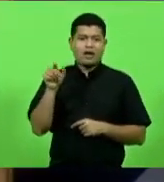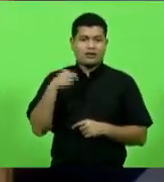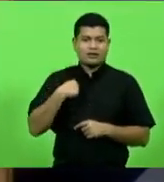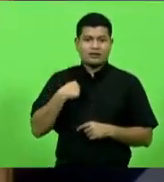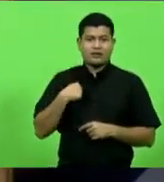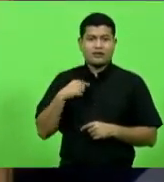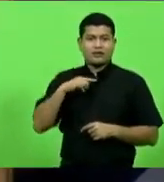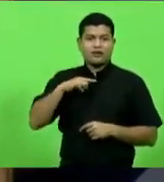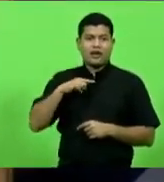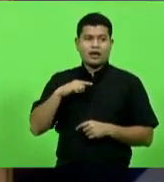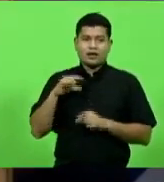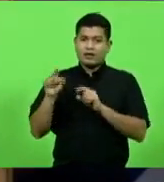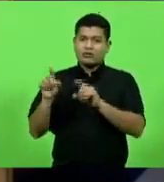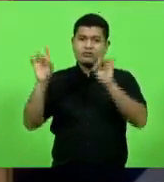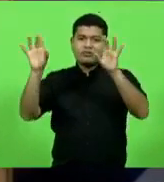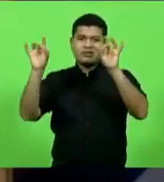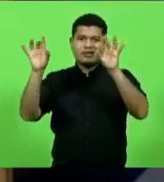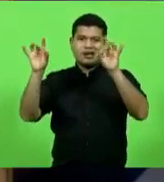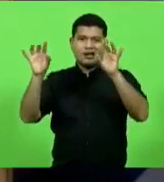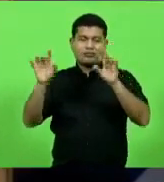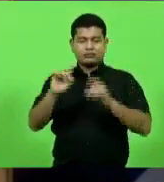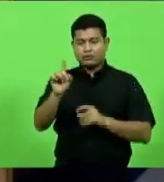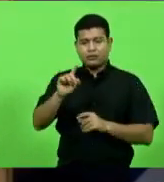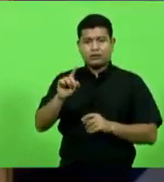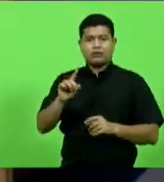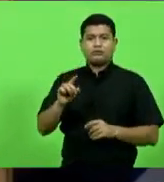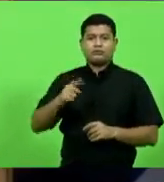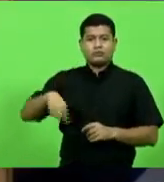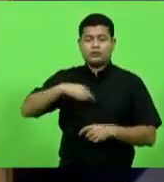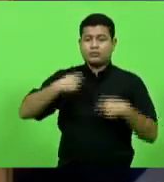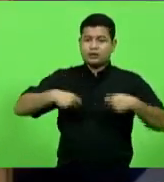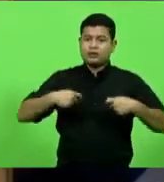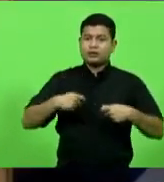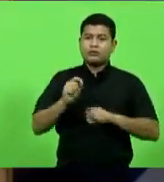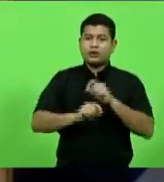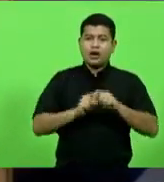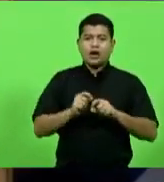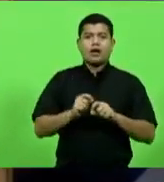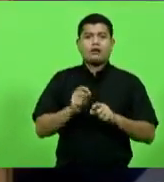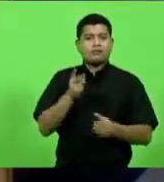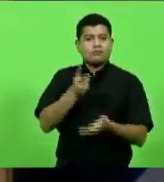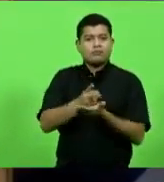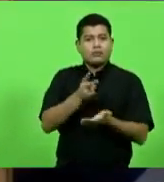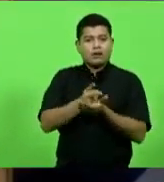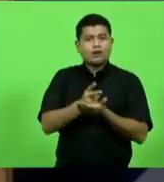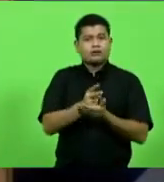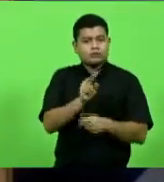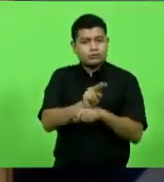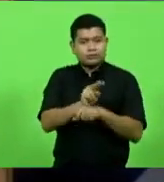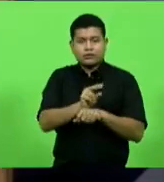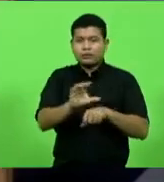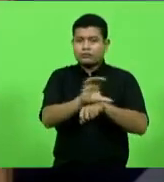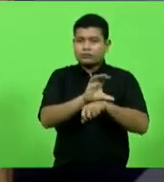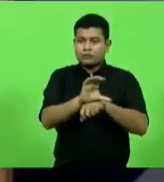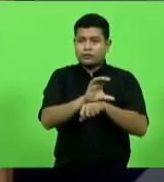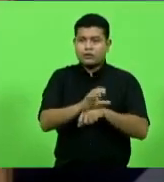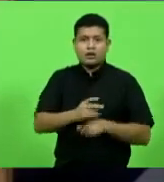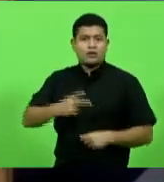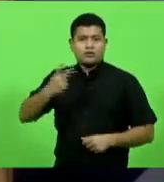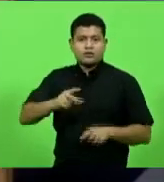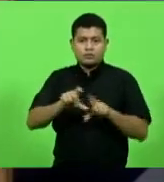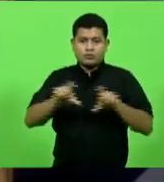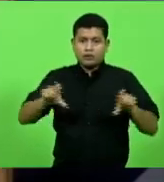a um parlamentar, cabe a gente preservar a nossa Constituição. O segundo parágrafo do artigo 42 da nossa